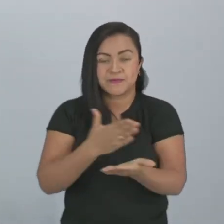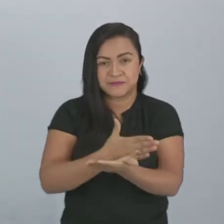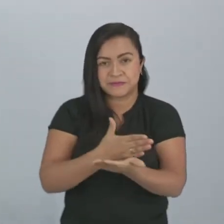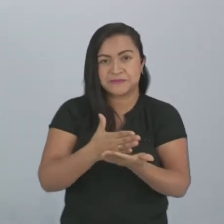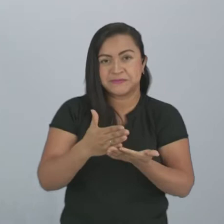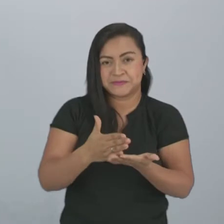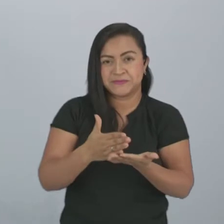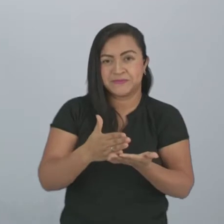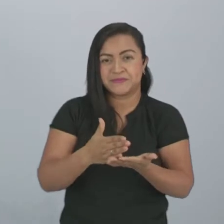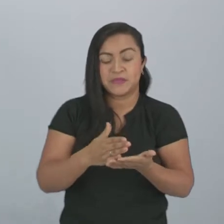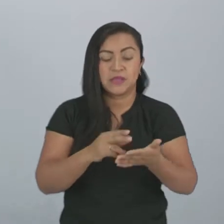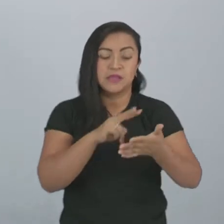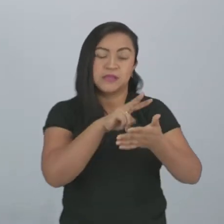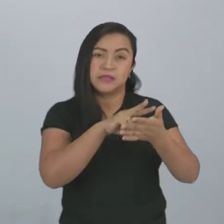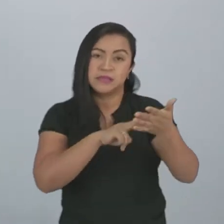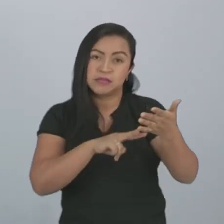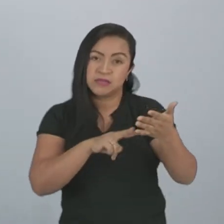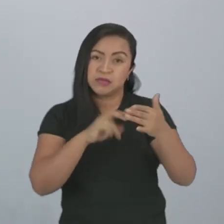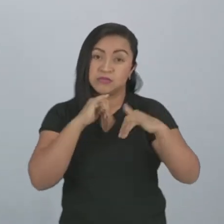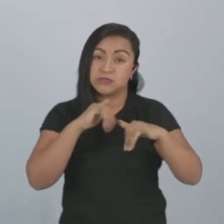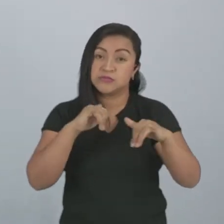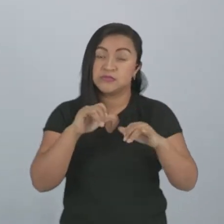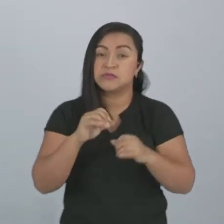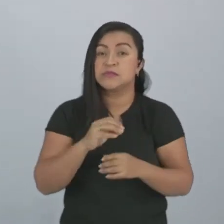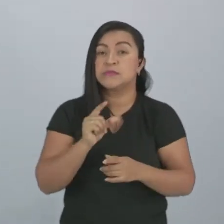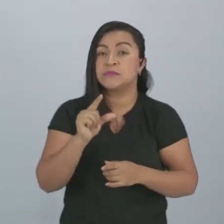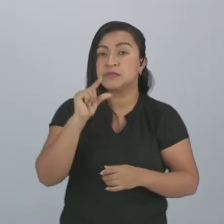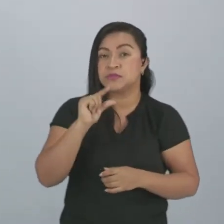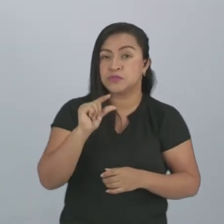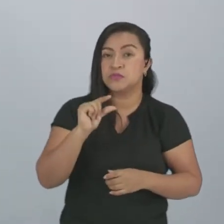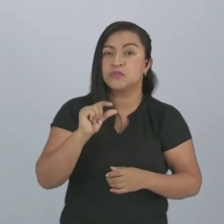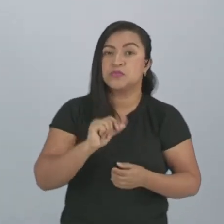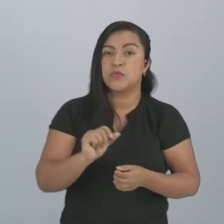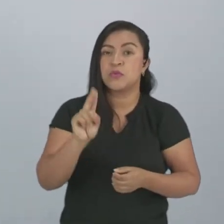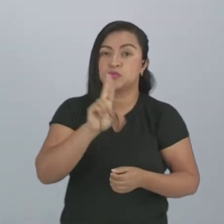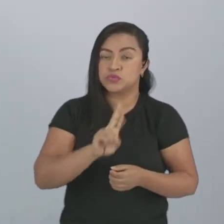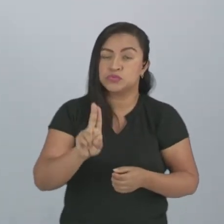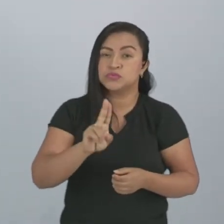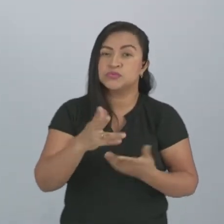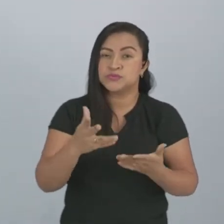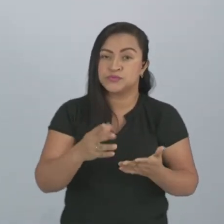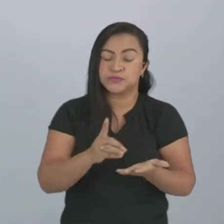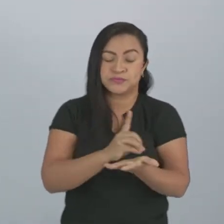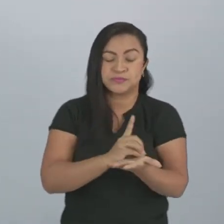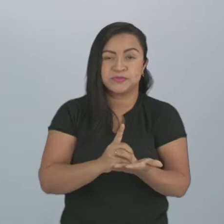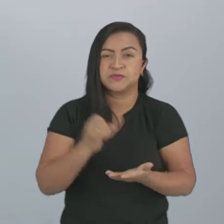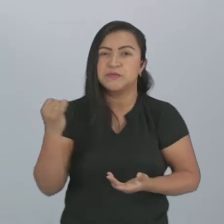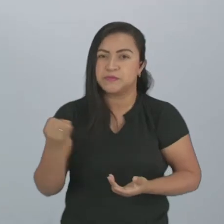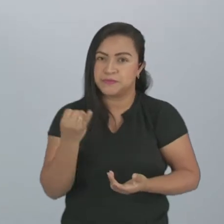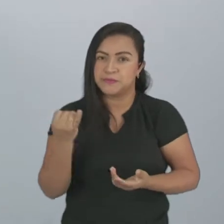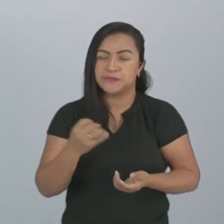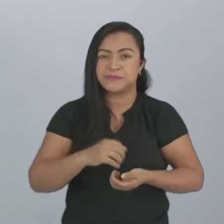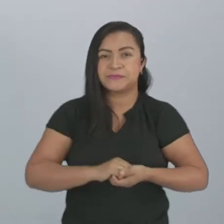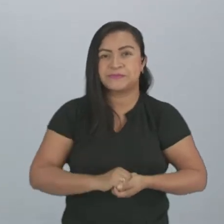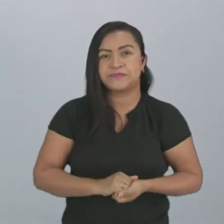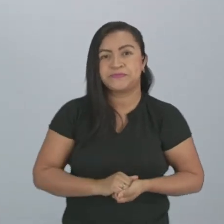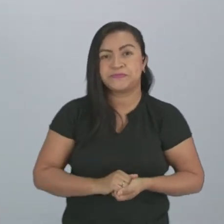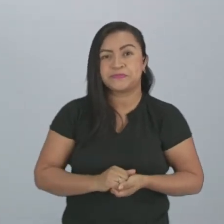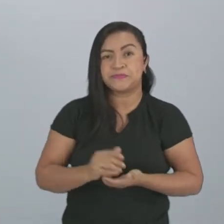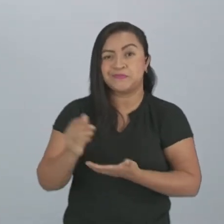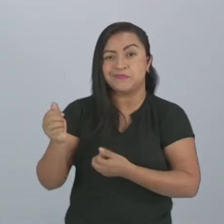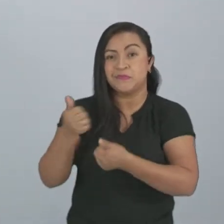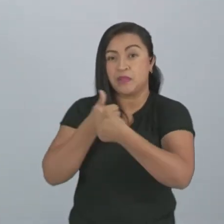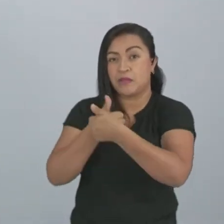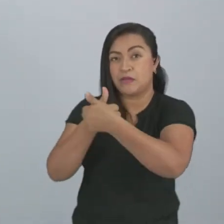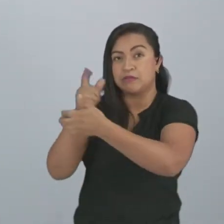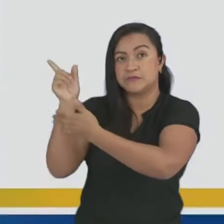lendo algumas informações importantes sobre o uso desse instrumento, desse livro tão importante. Vamos lá, acompanhando aí na telinha